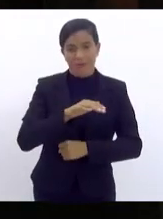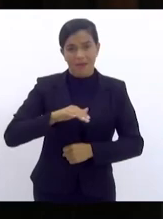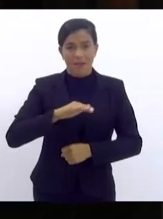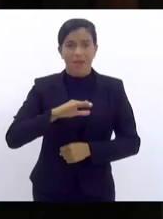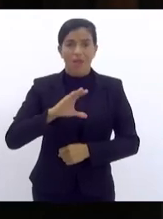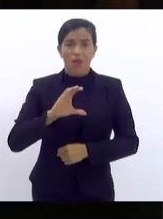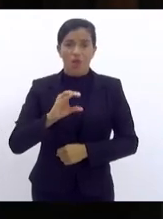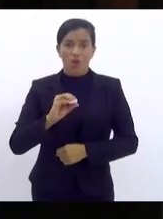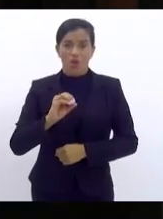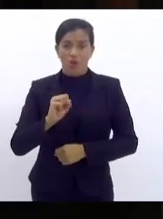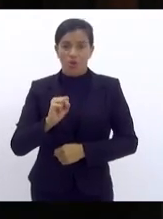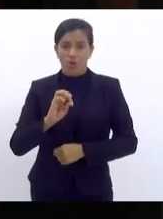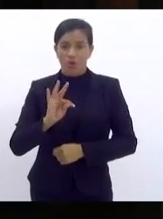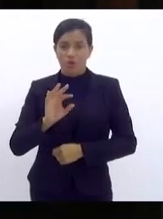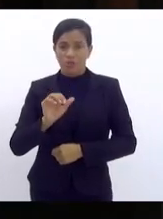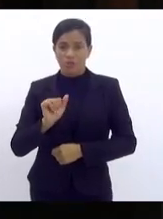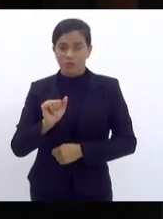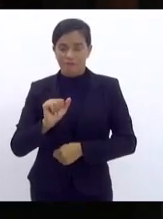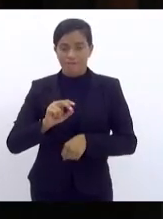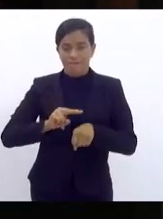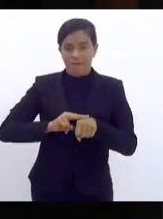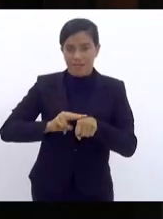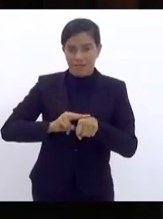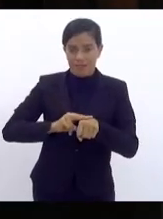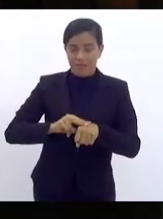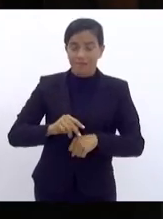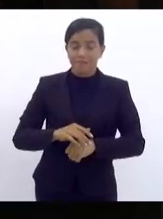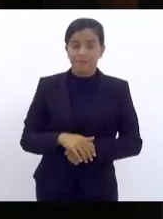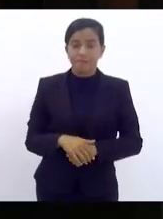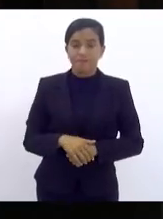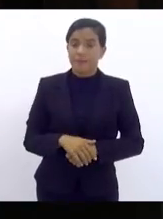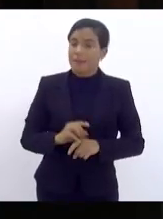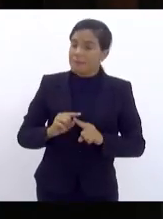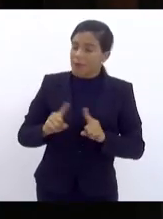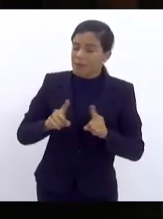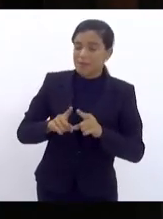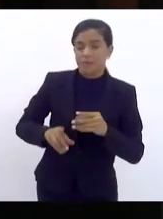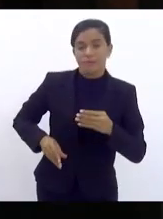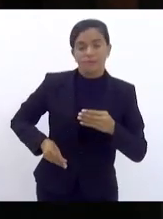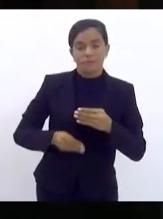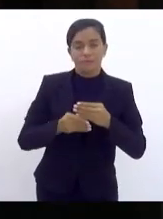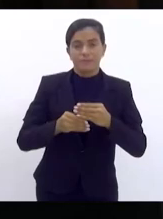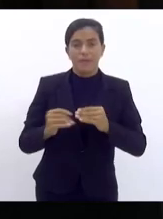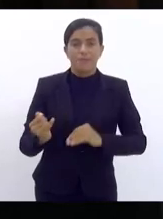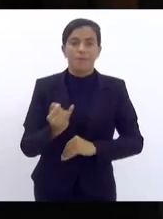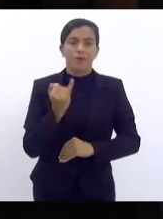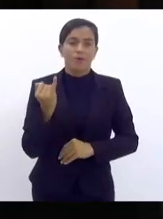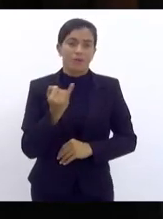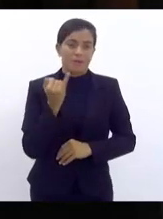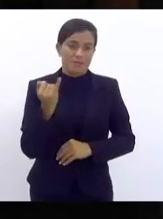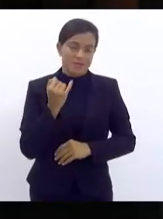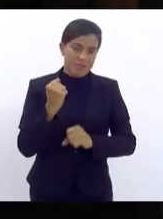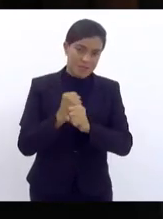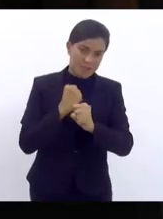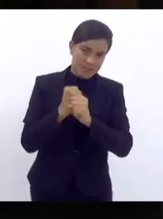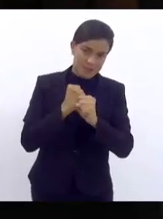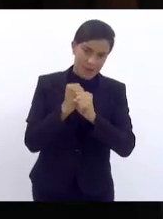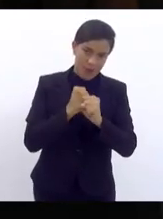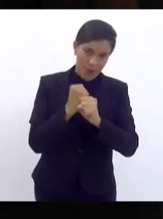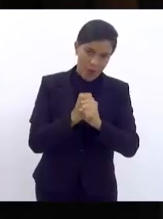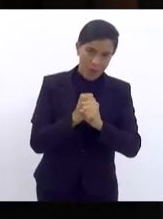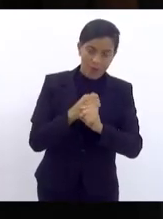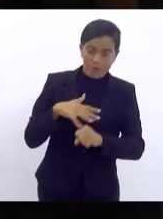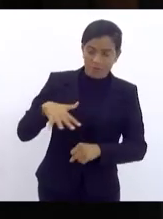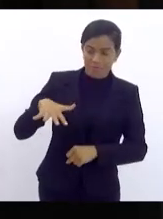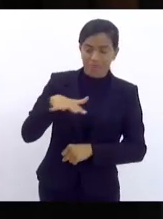específico em Mangaratiba. Mas eu gostaria de ressaltar a importância dessa obra para a